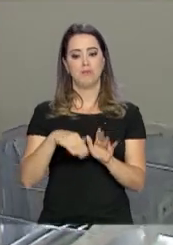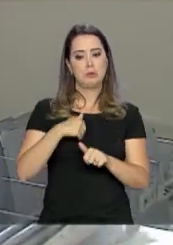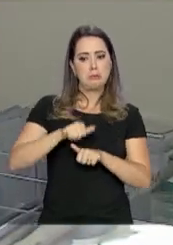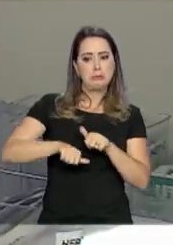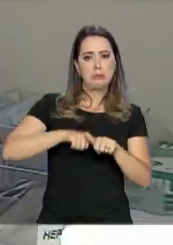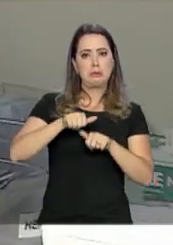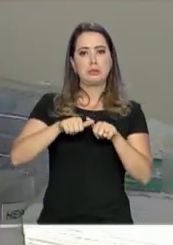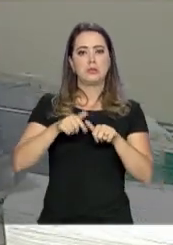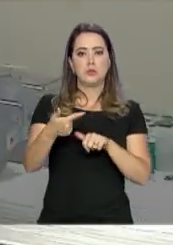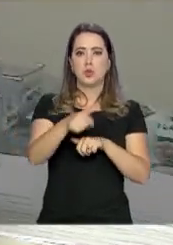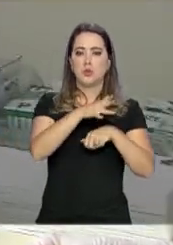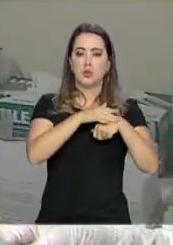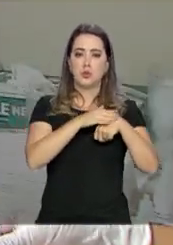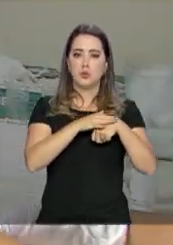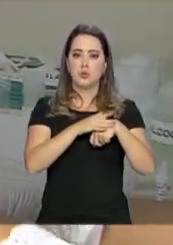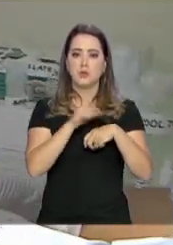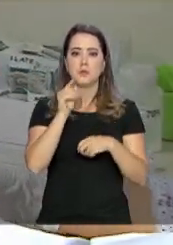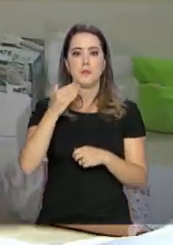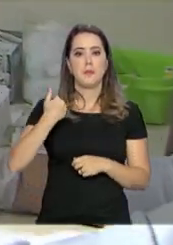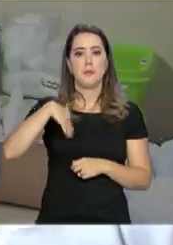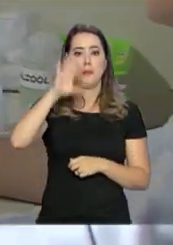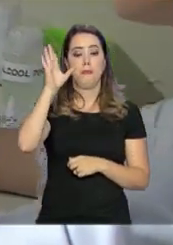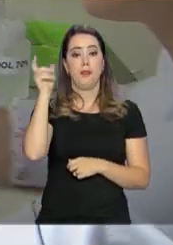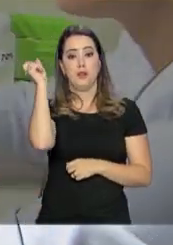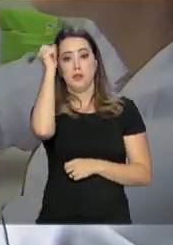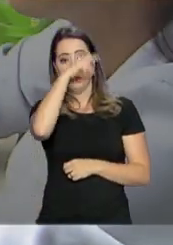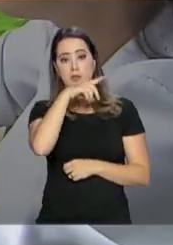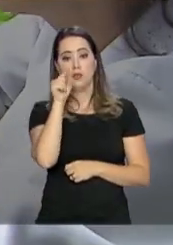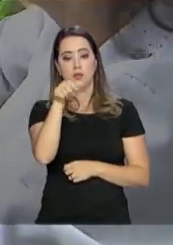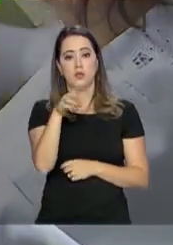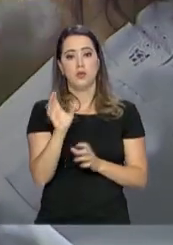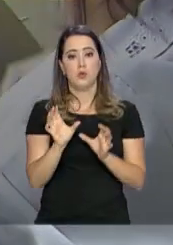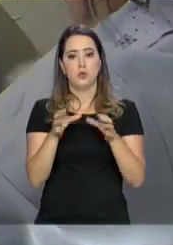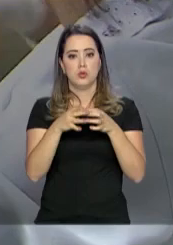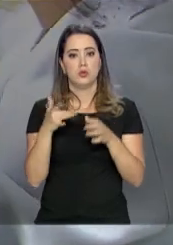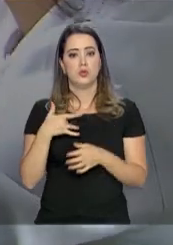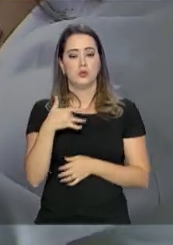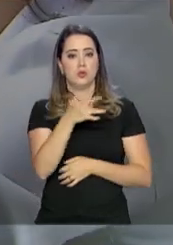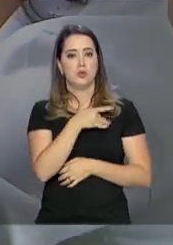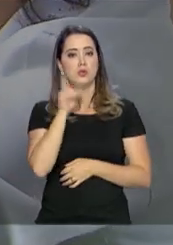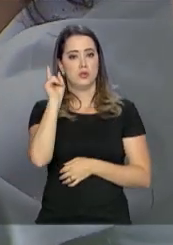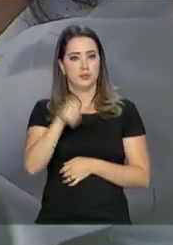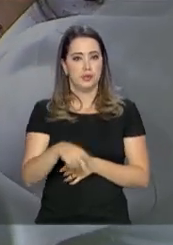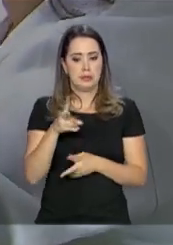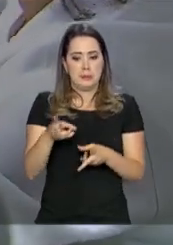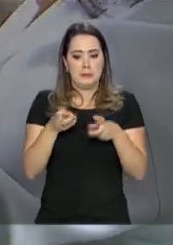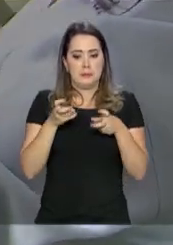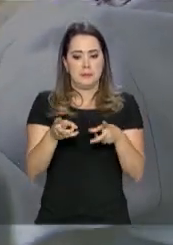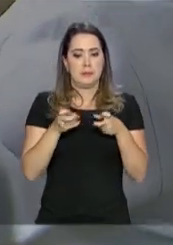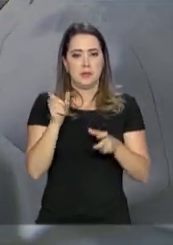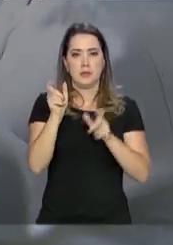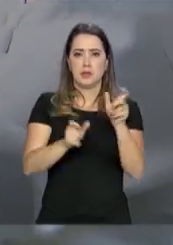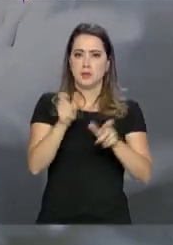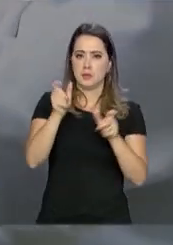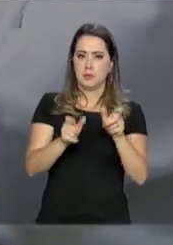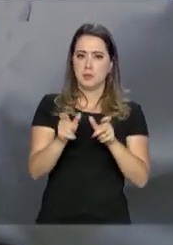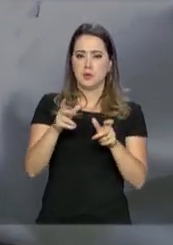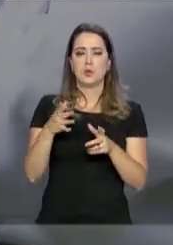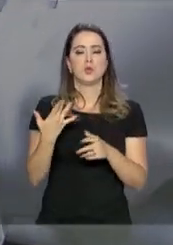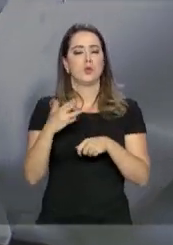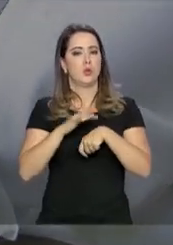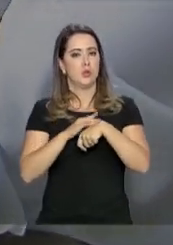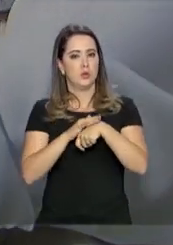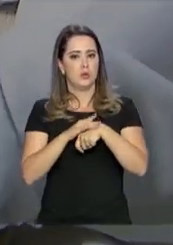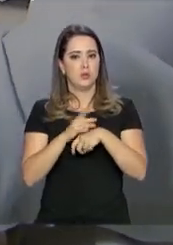outros tipos de doenças. A maior dificuldade dos órgãos de saúde ainda é identificar esse paciente com o vírus.